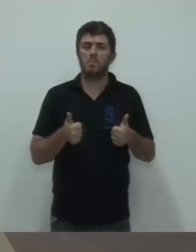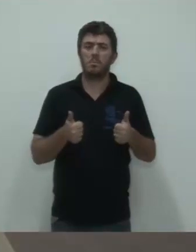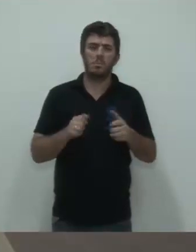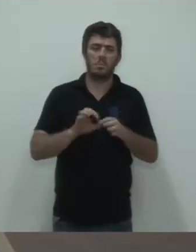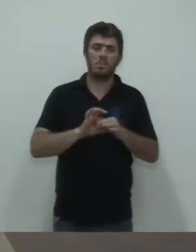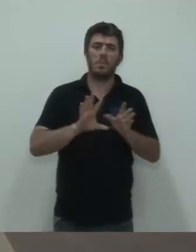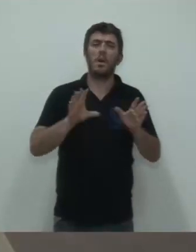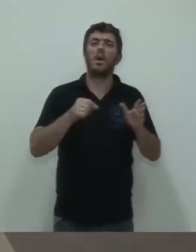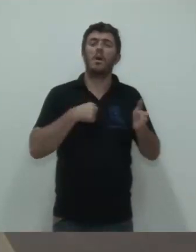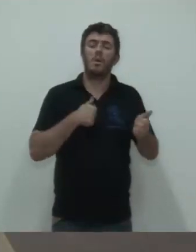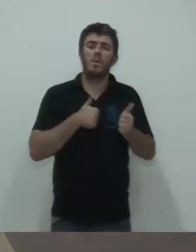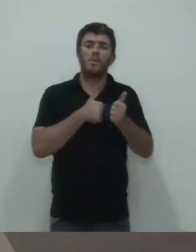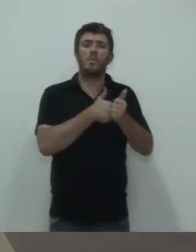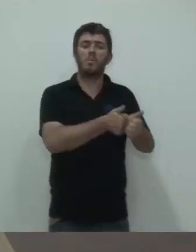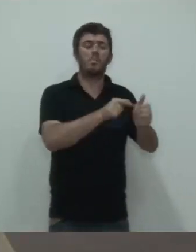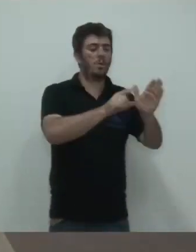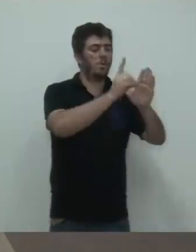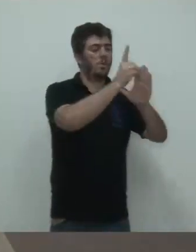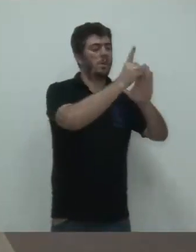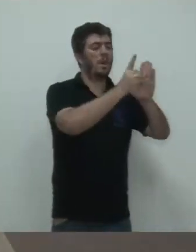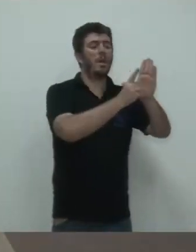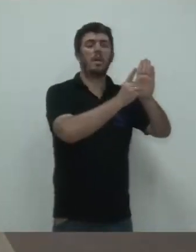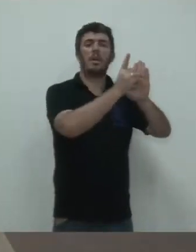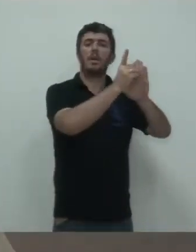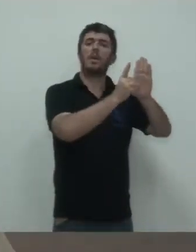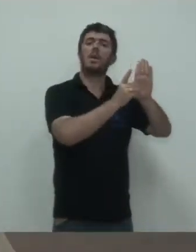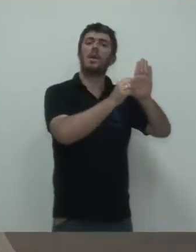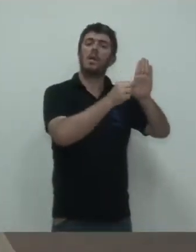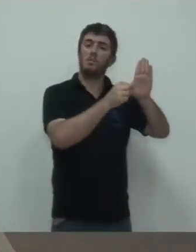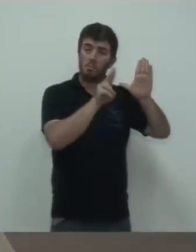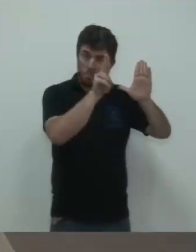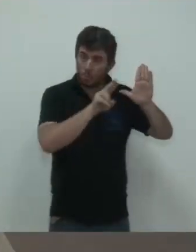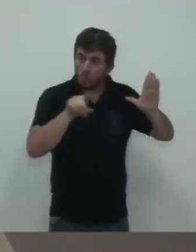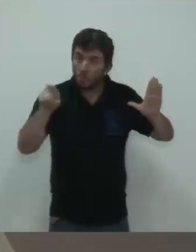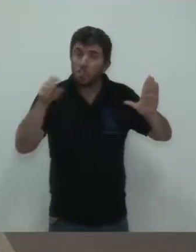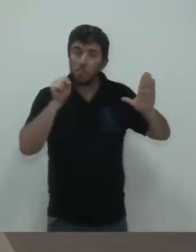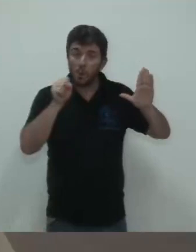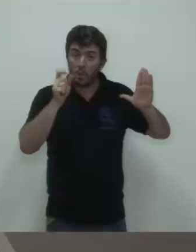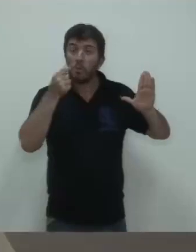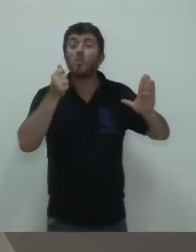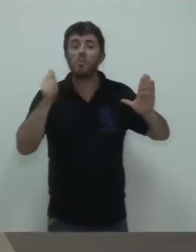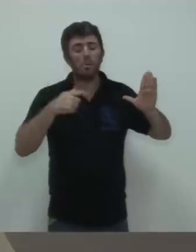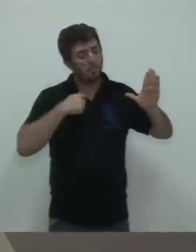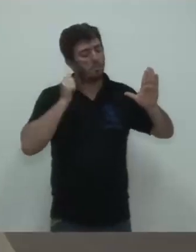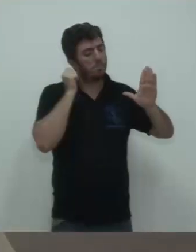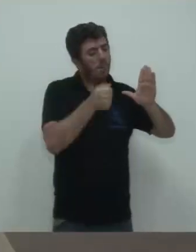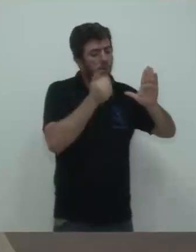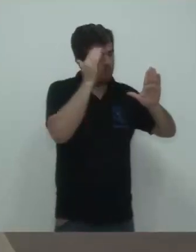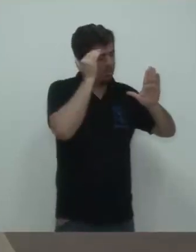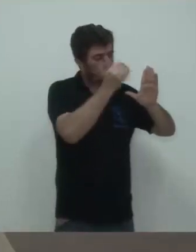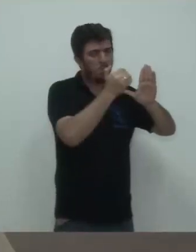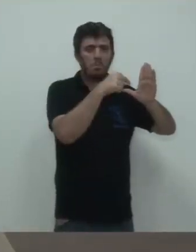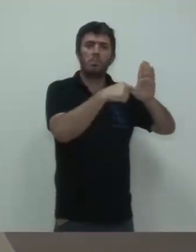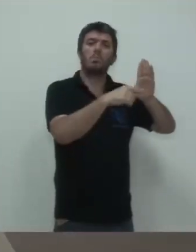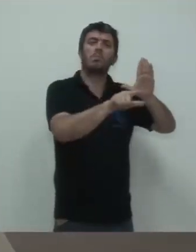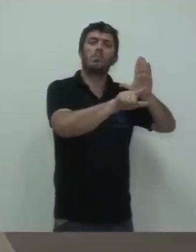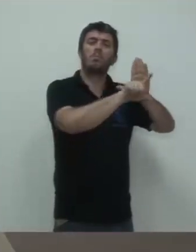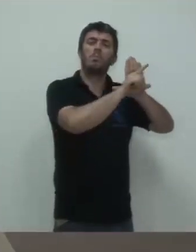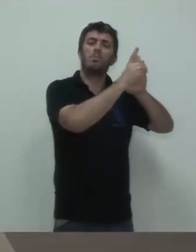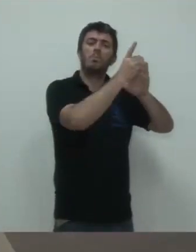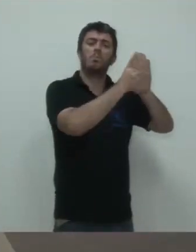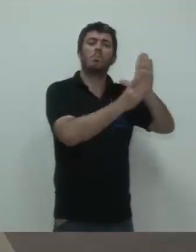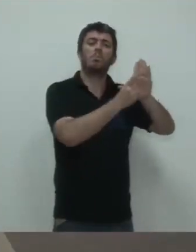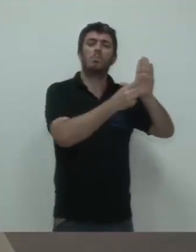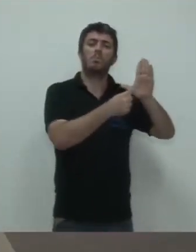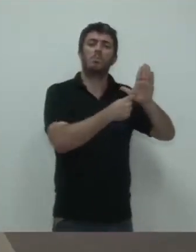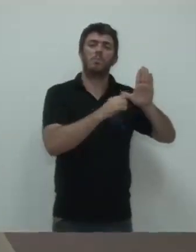no decreto municipal que regulariza o uso, fazer o evento. Só para deixar claro isso, porque a